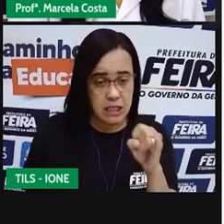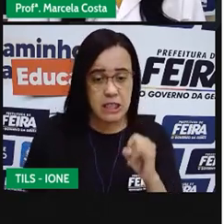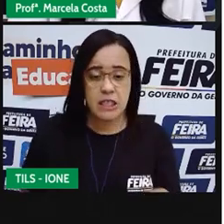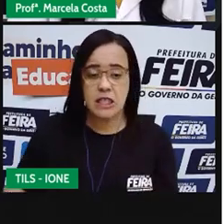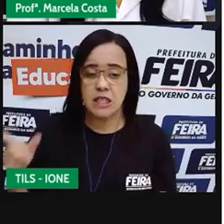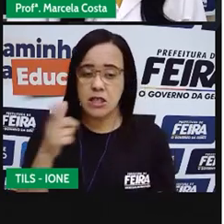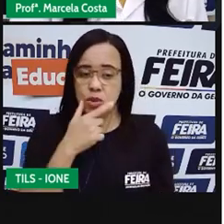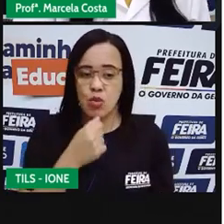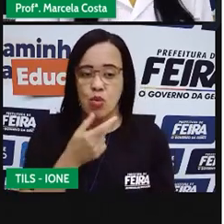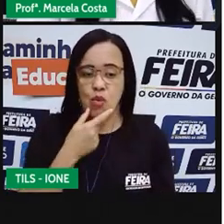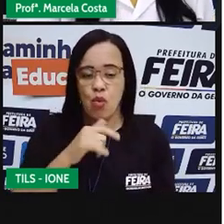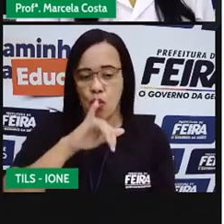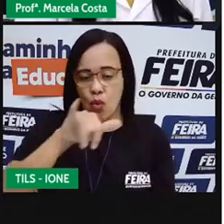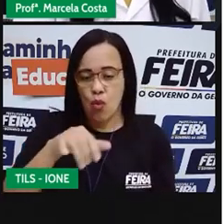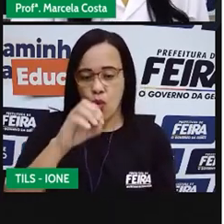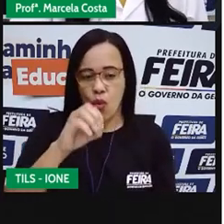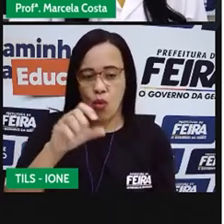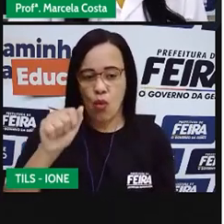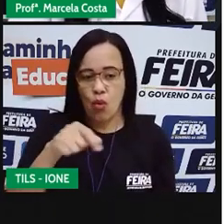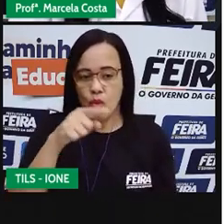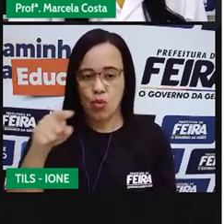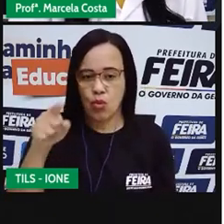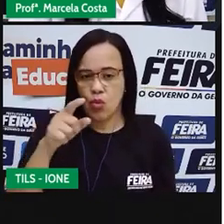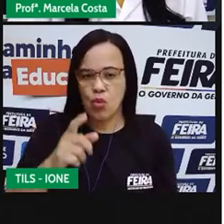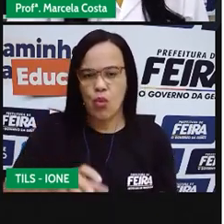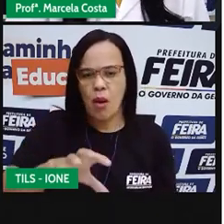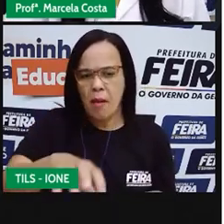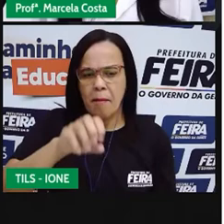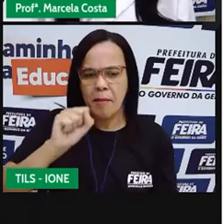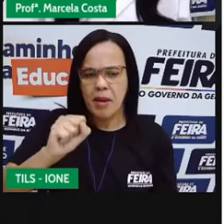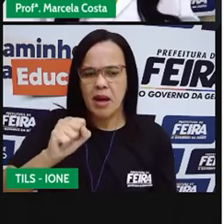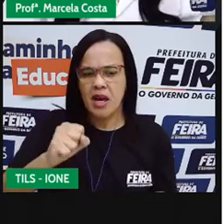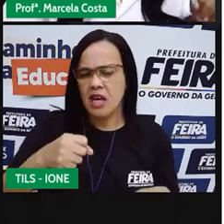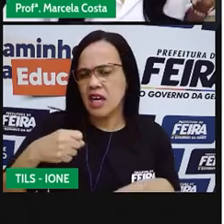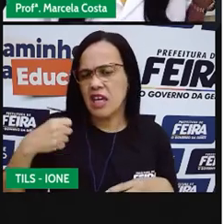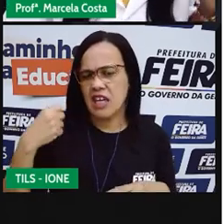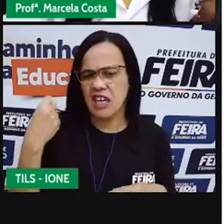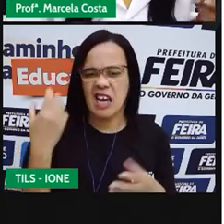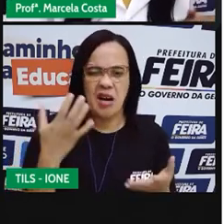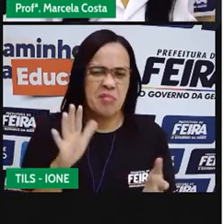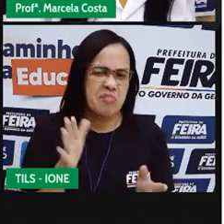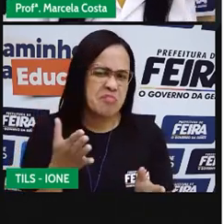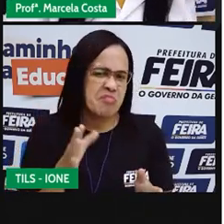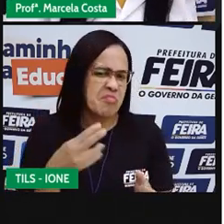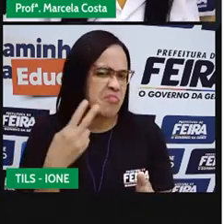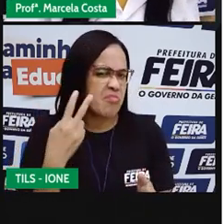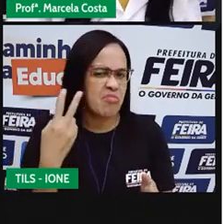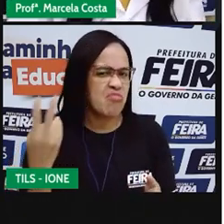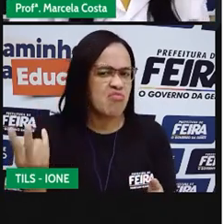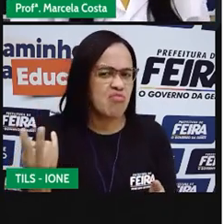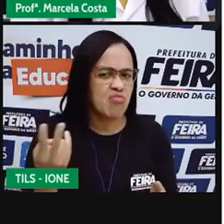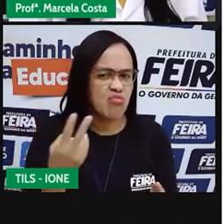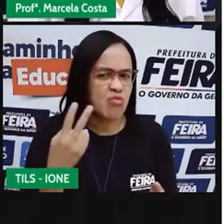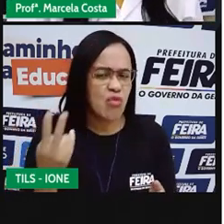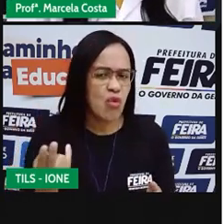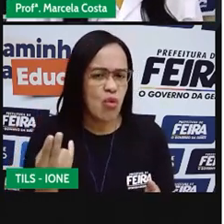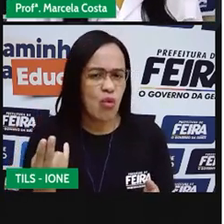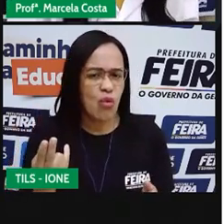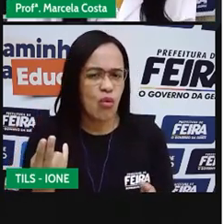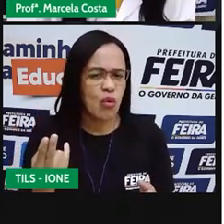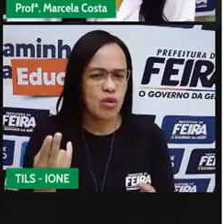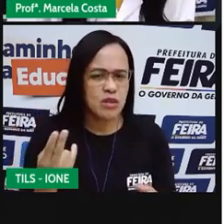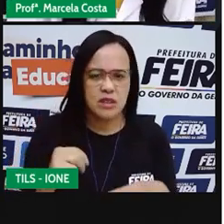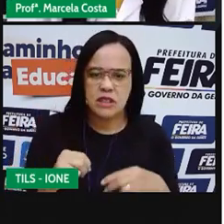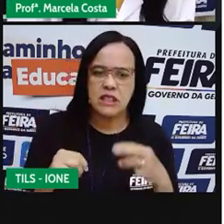qual seria a sua pontuação se ele tivesse pescado só o número 5 e o número 3